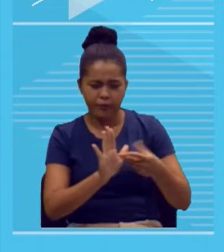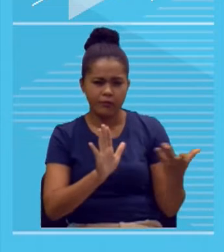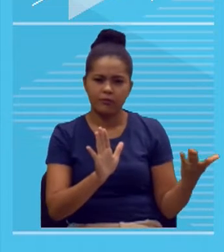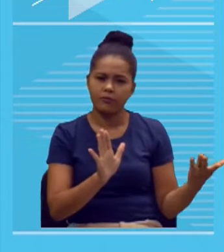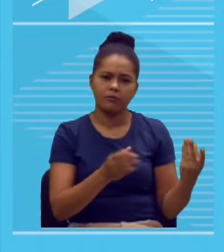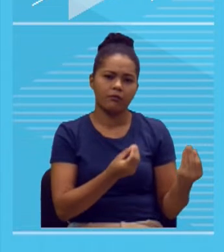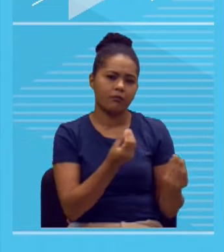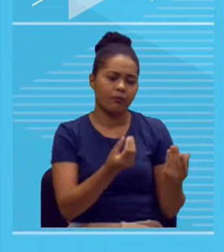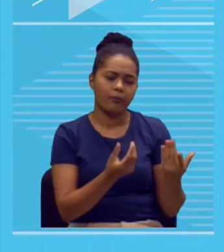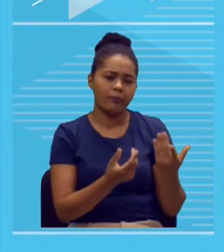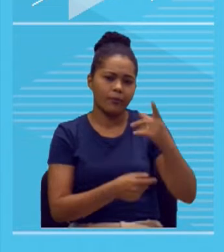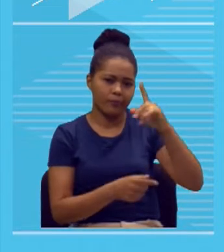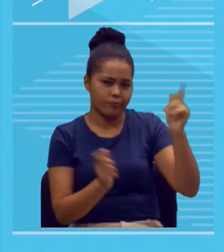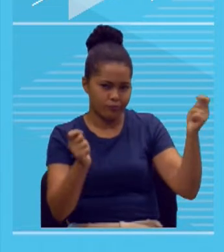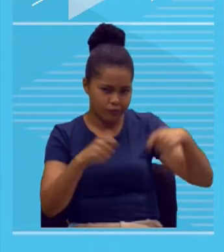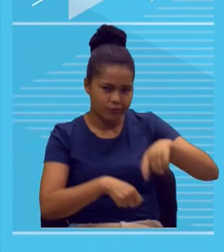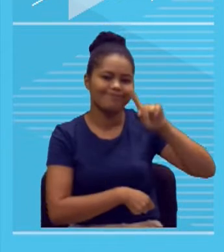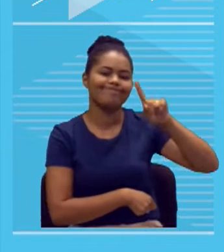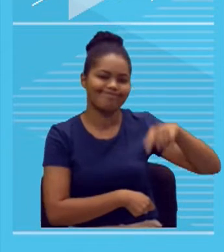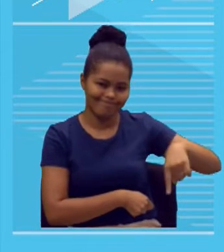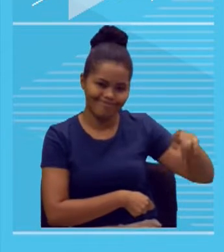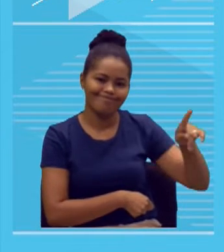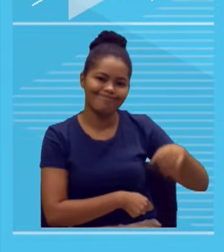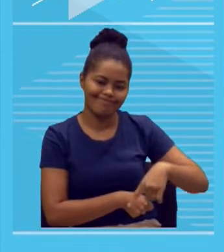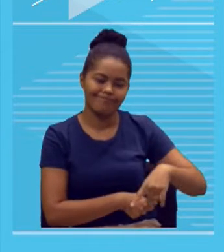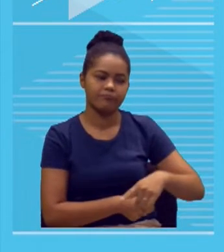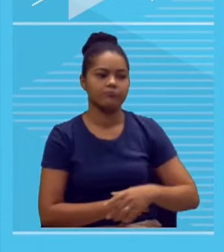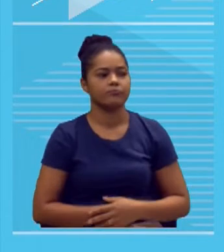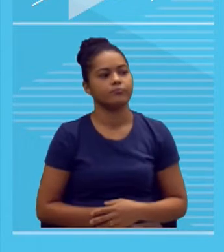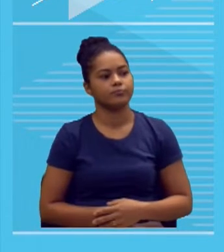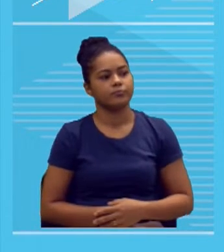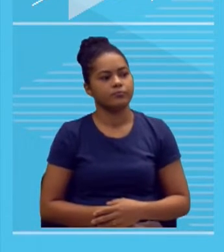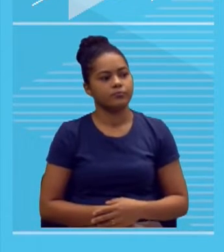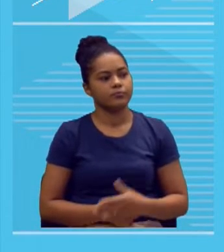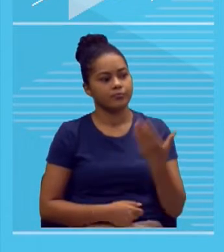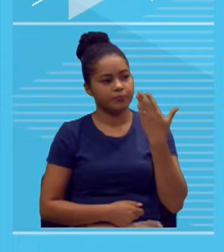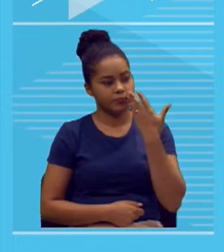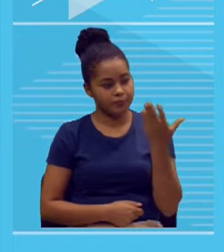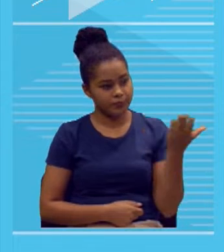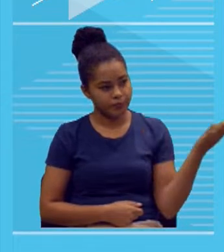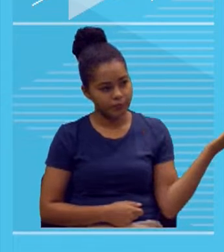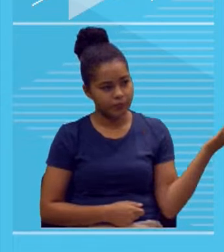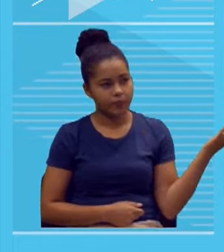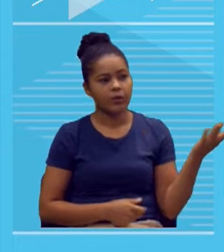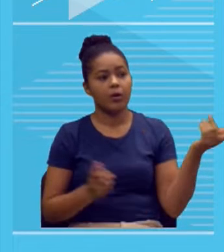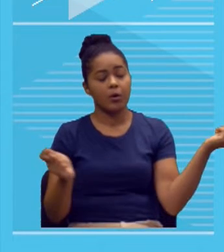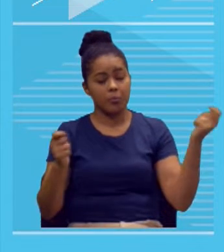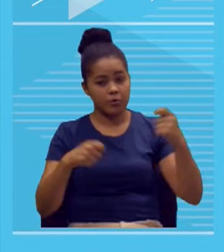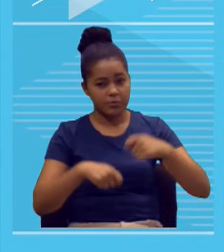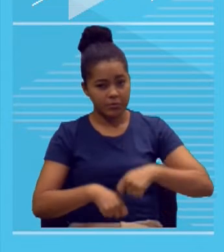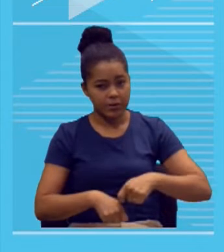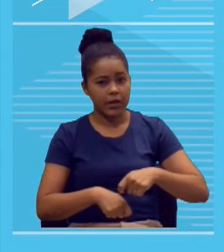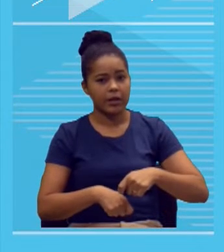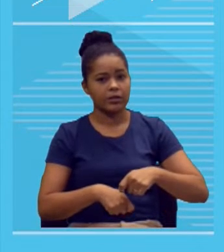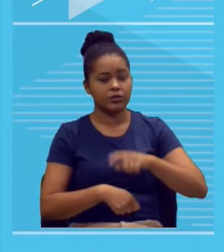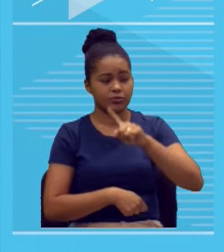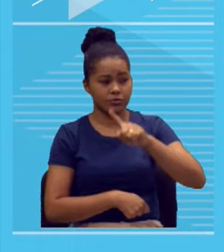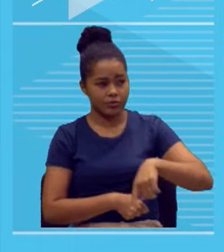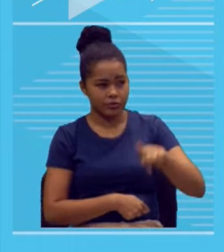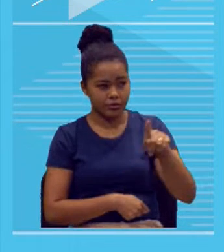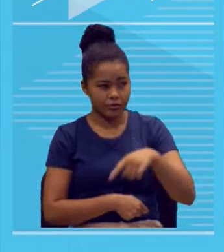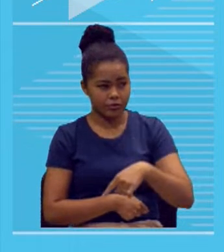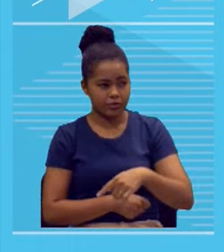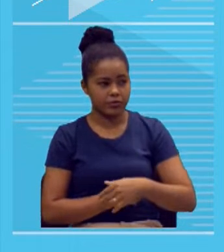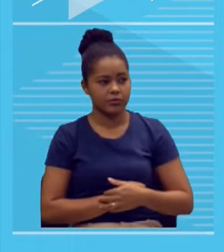Bom, olha aí o que eles consideram como formas elementares de anulação. Provar assinada, não sei